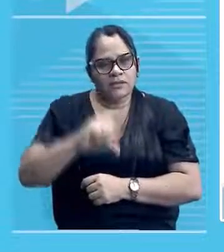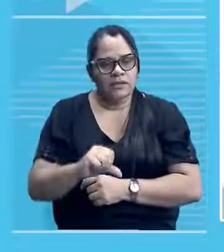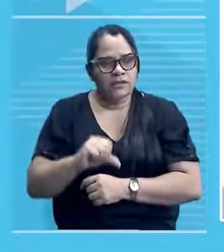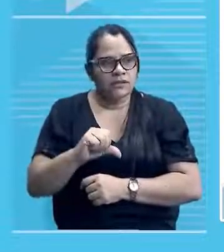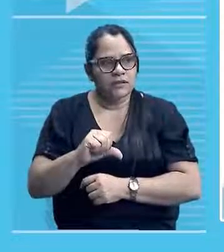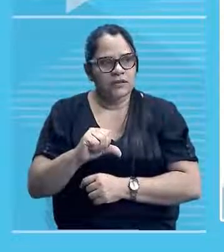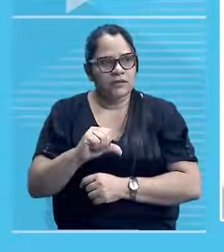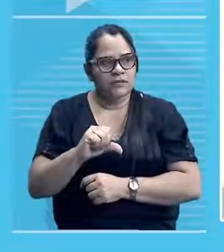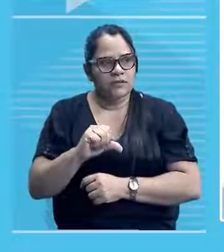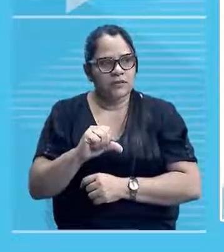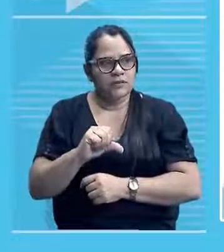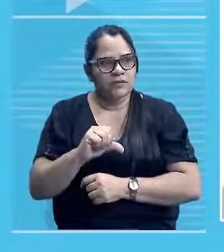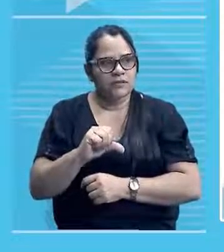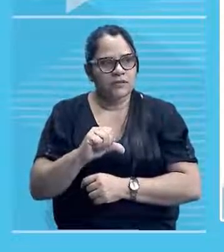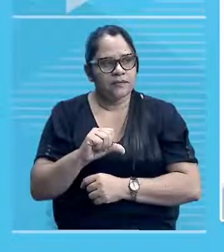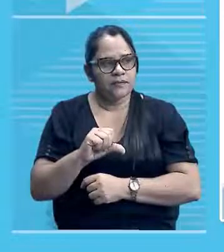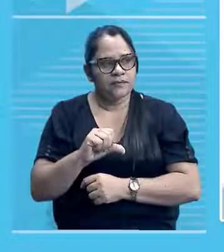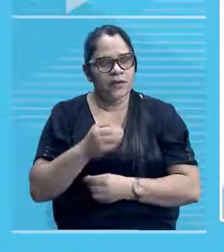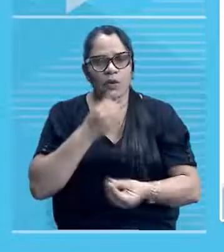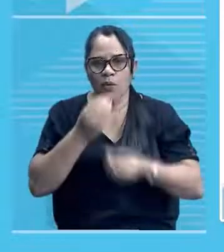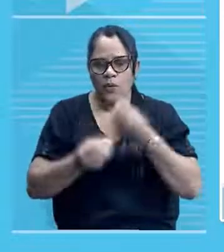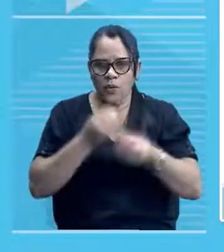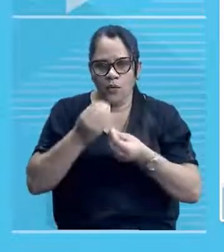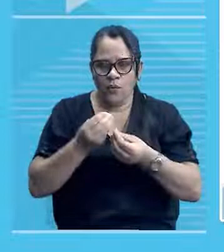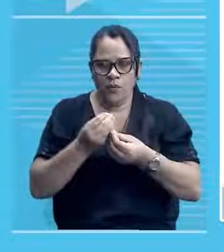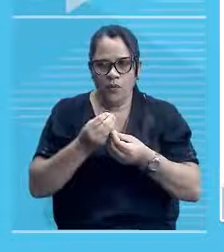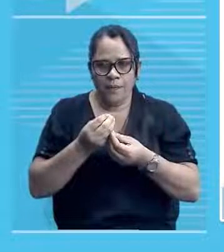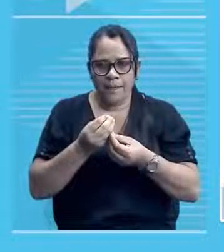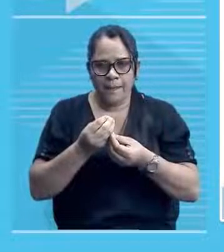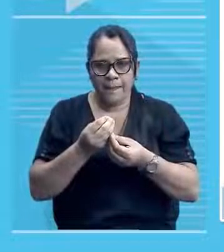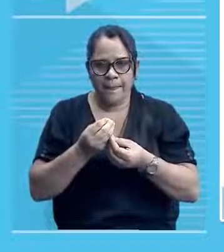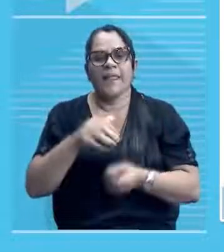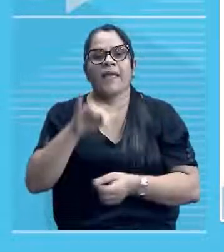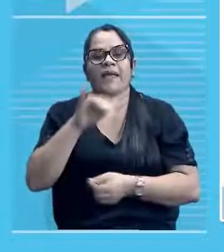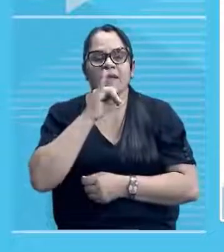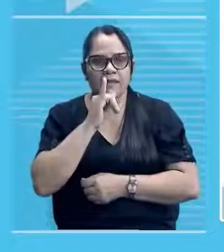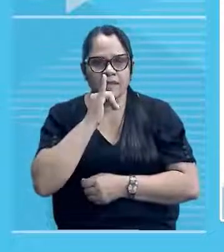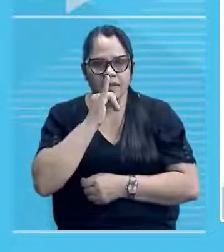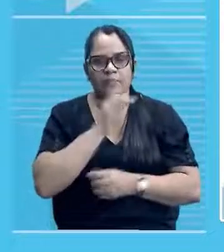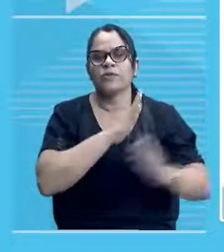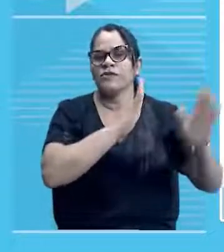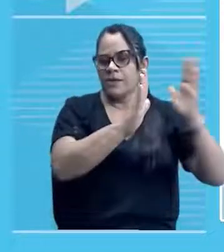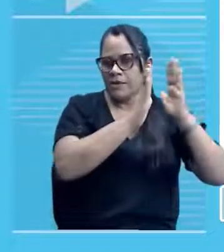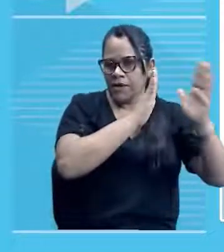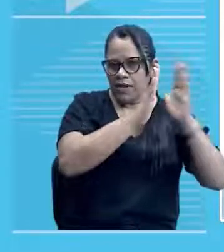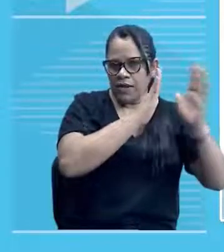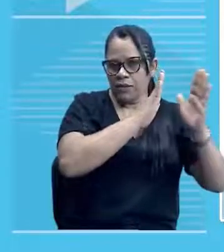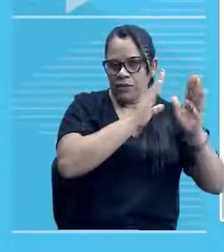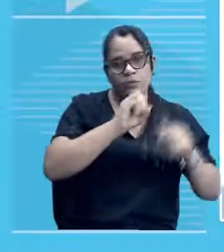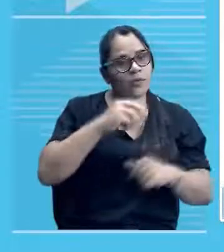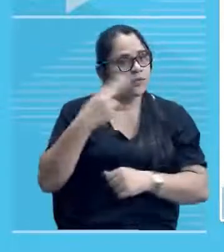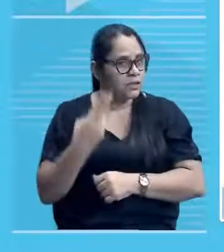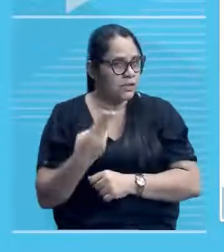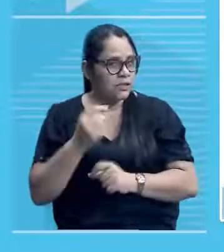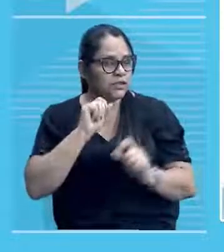exemplares... Como exemplares remanescentes de uma época... Ou seja,